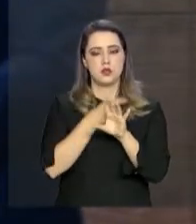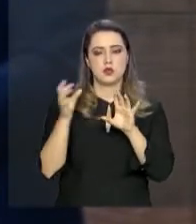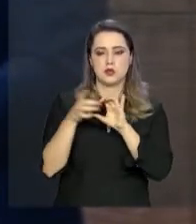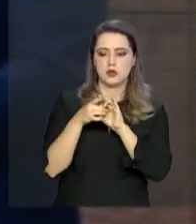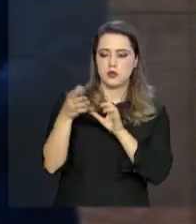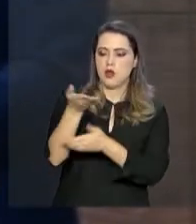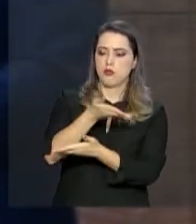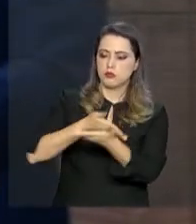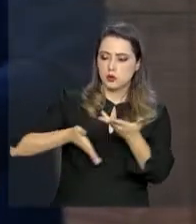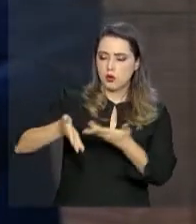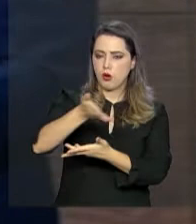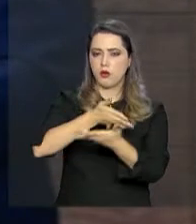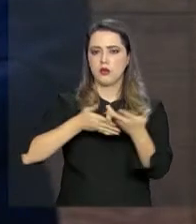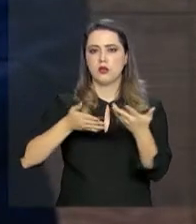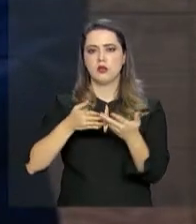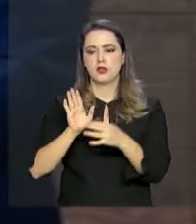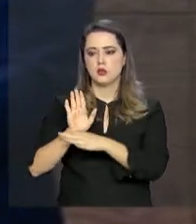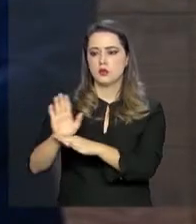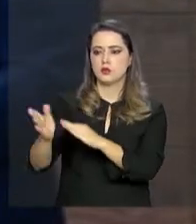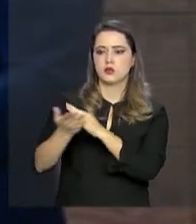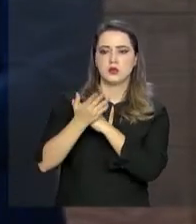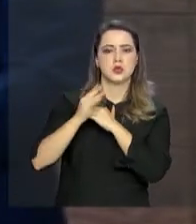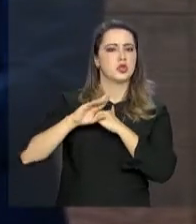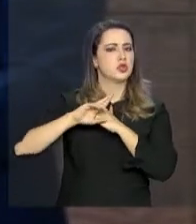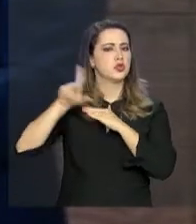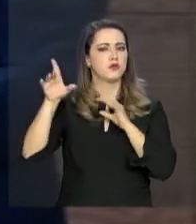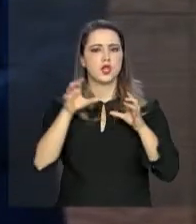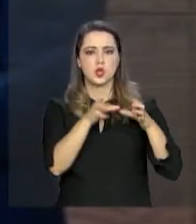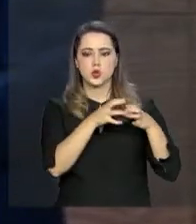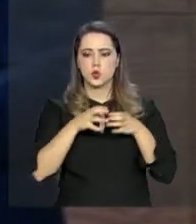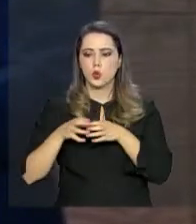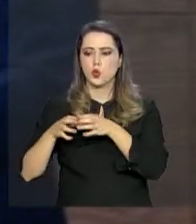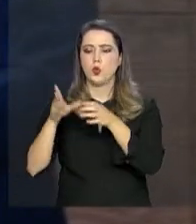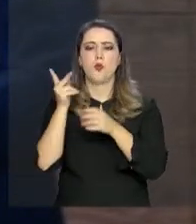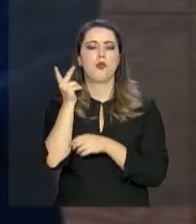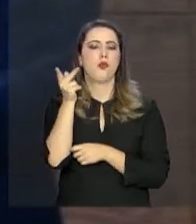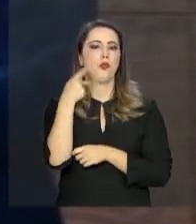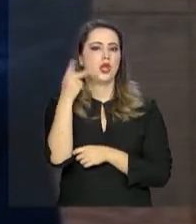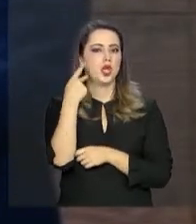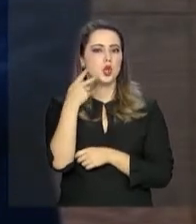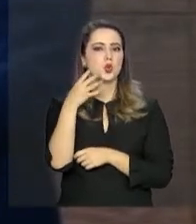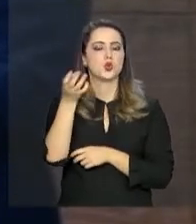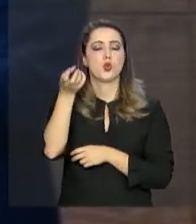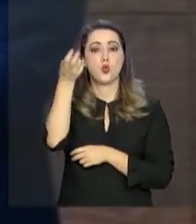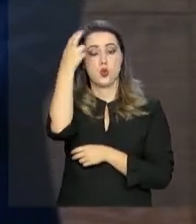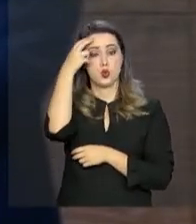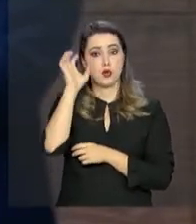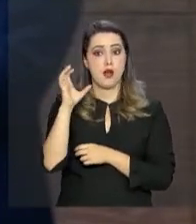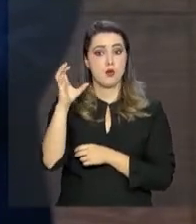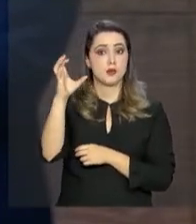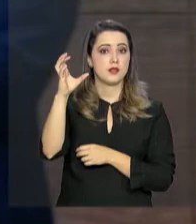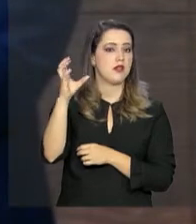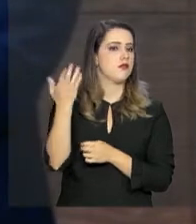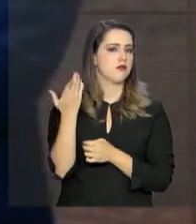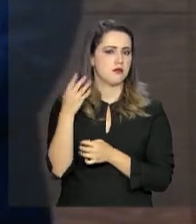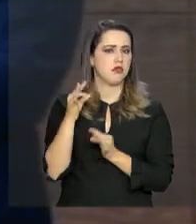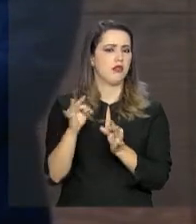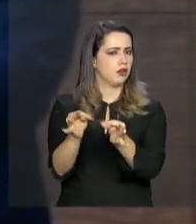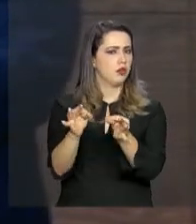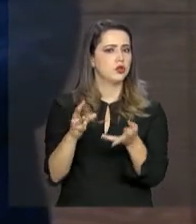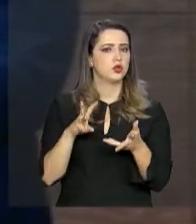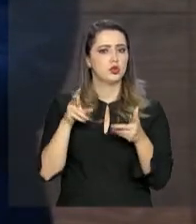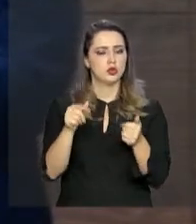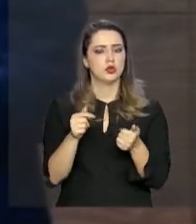trocas, da nossa cooperação a vários níveis, político, cultural, científico e tecnológico. Mas